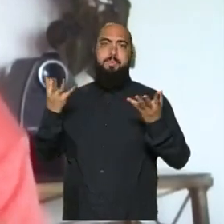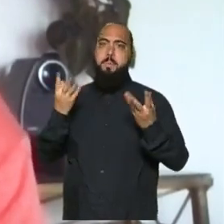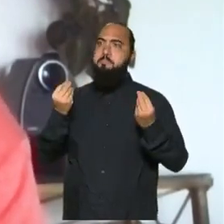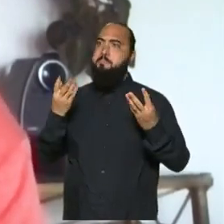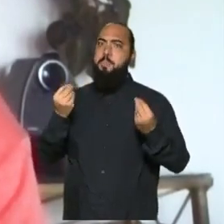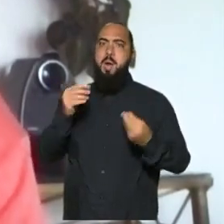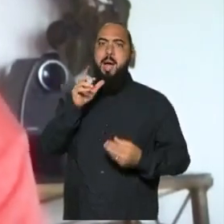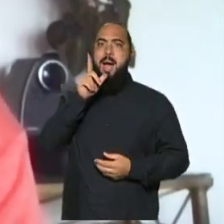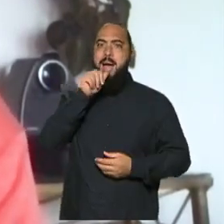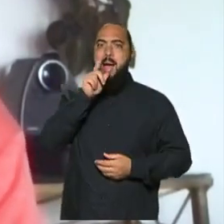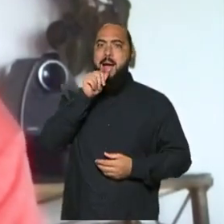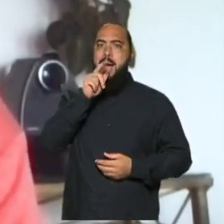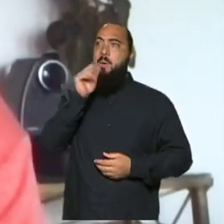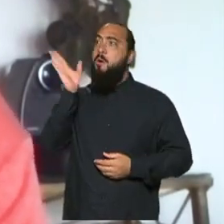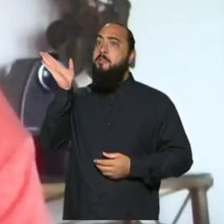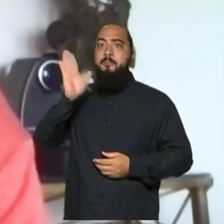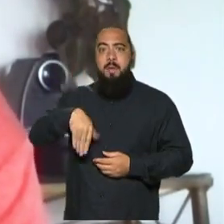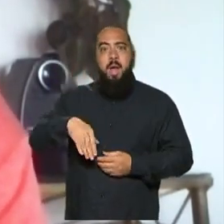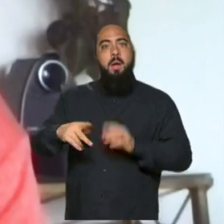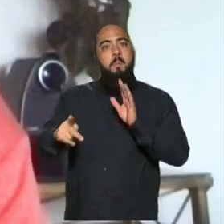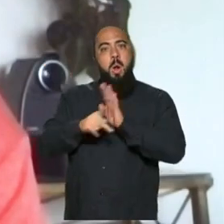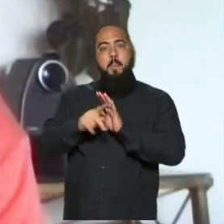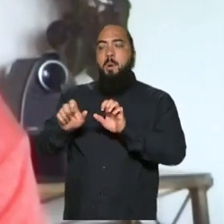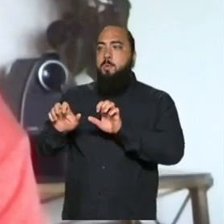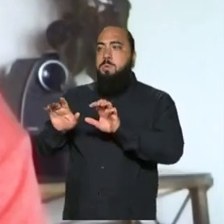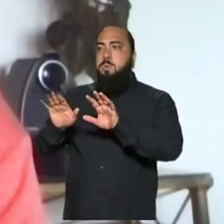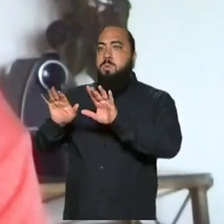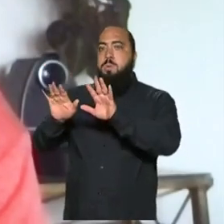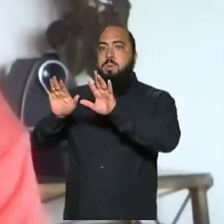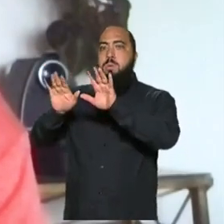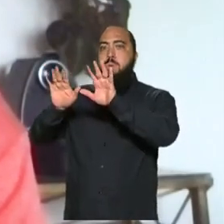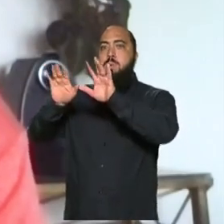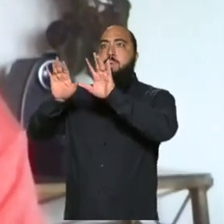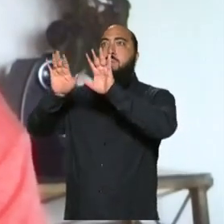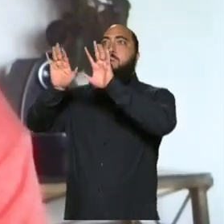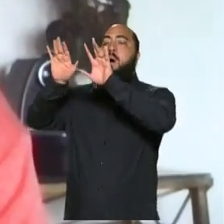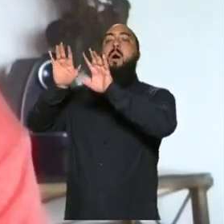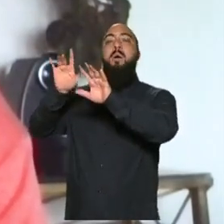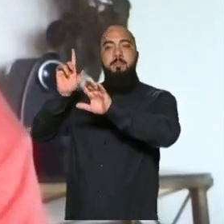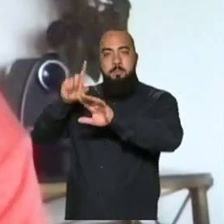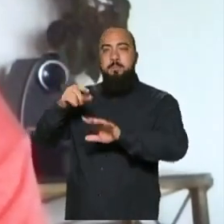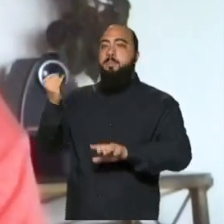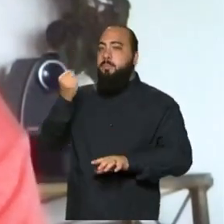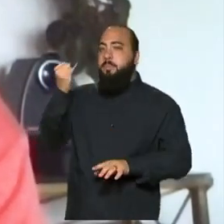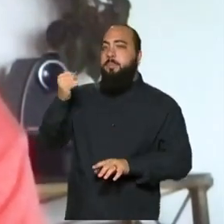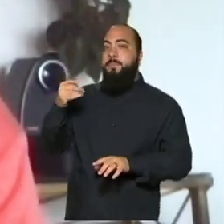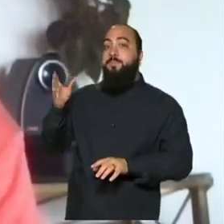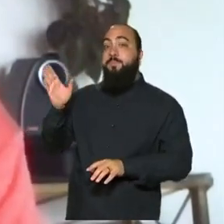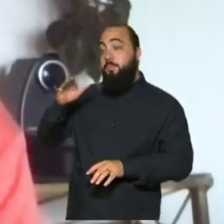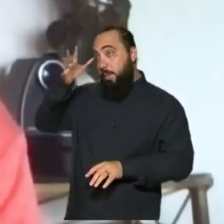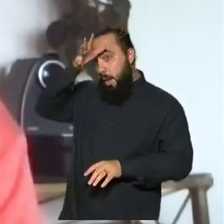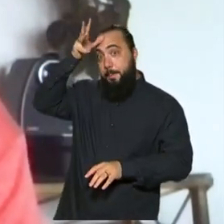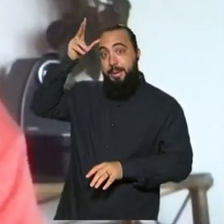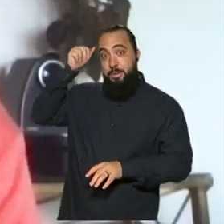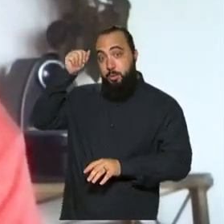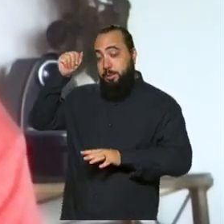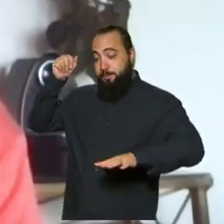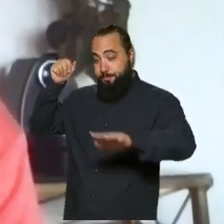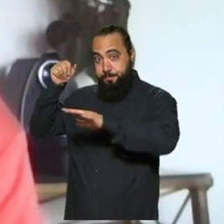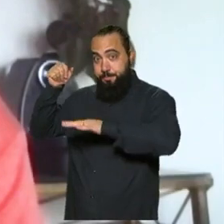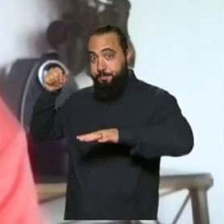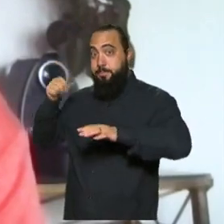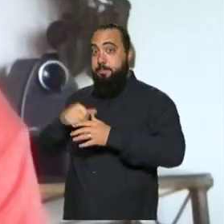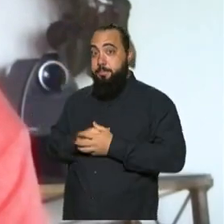que vem na forma de vapor da região amazônica, por exemplo.